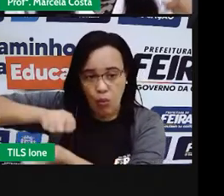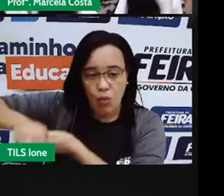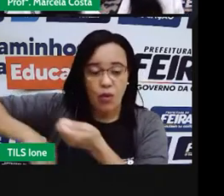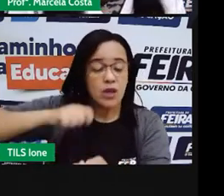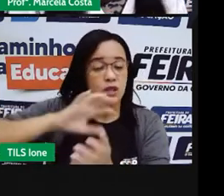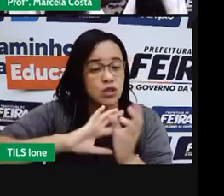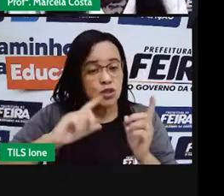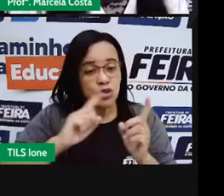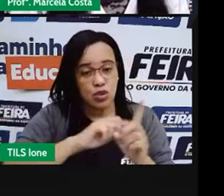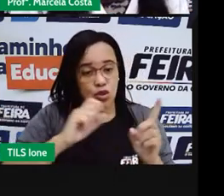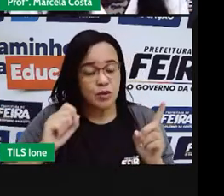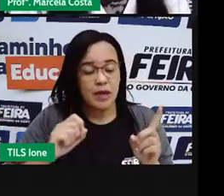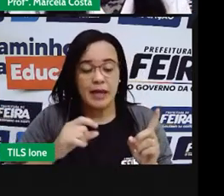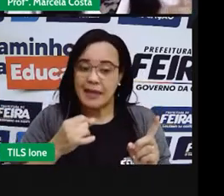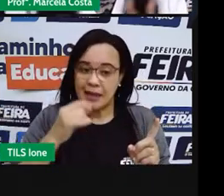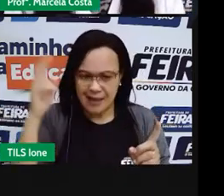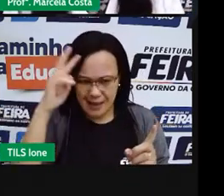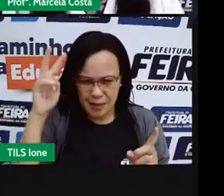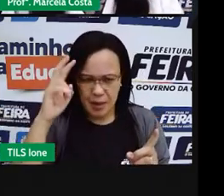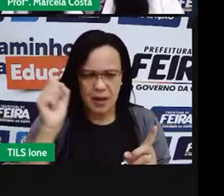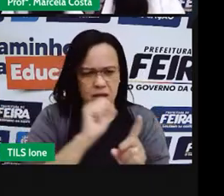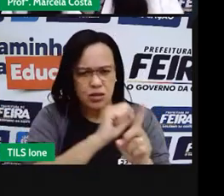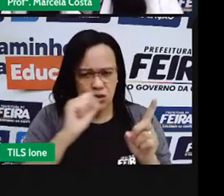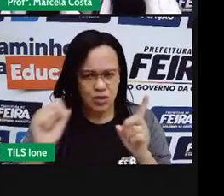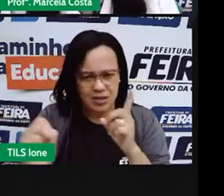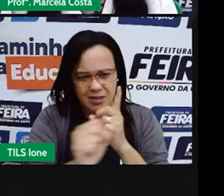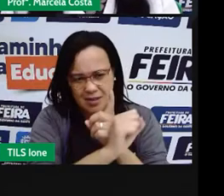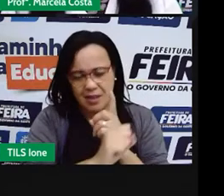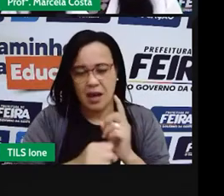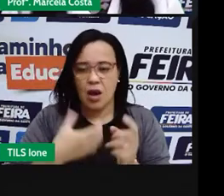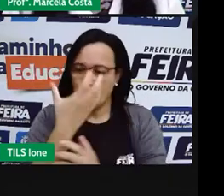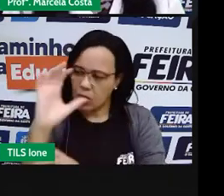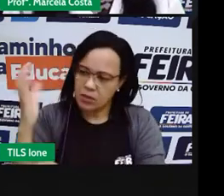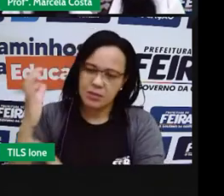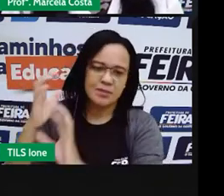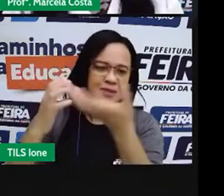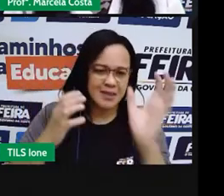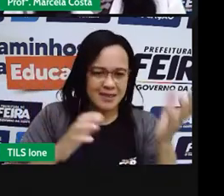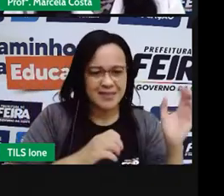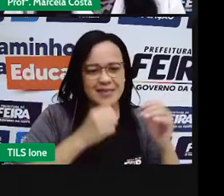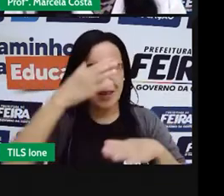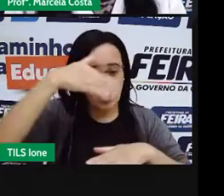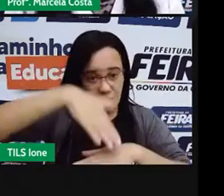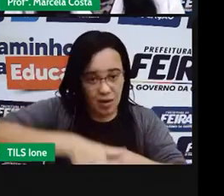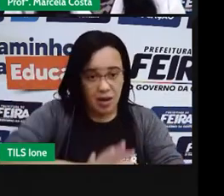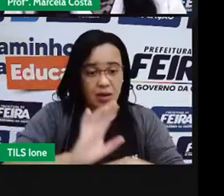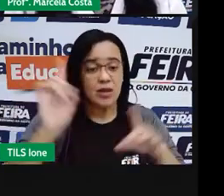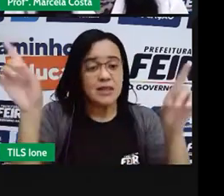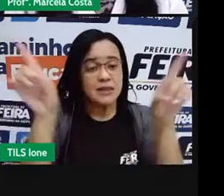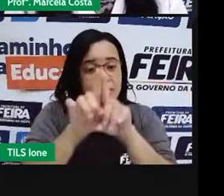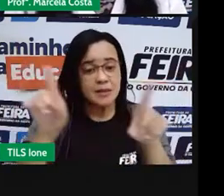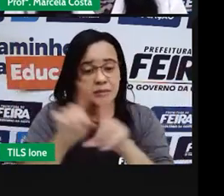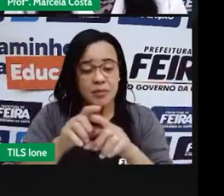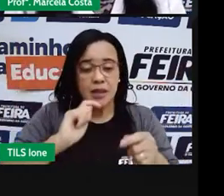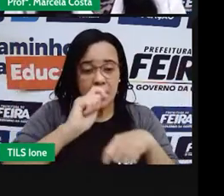a circunfabilidade ambiental, e a circunfabilidade econômica, eu quero mostrar para você, essas